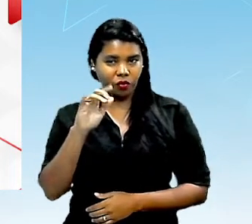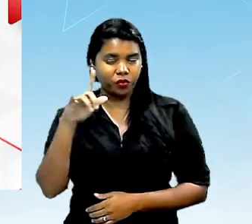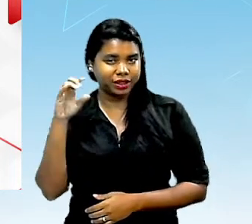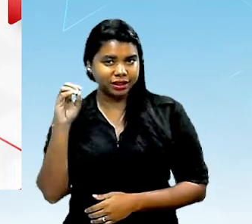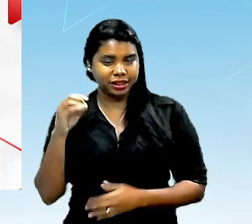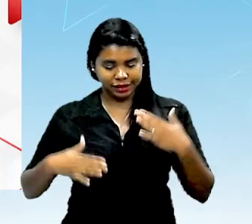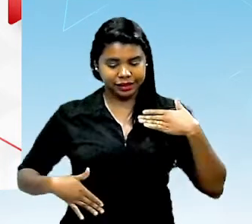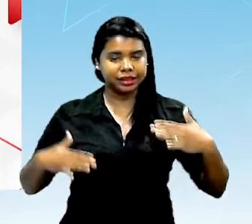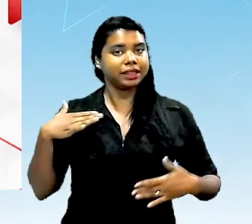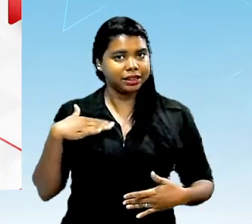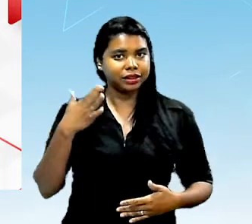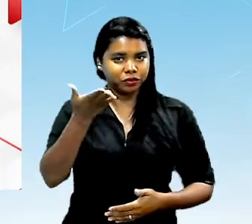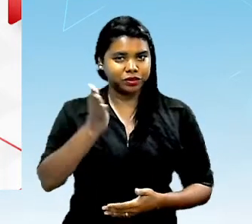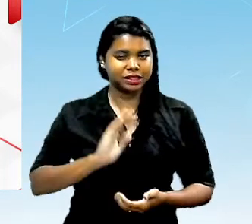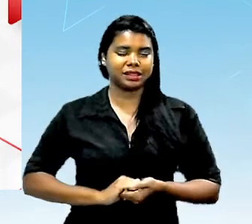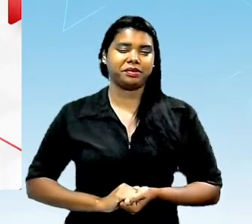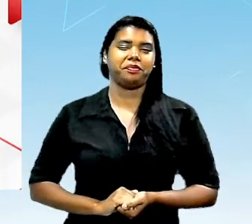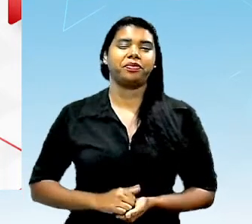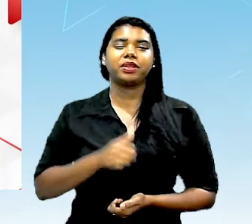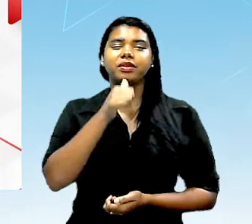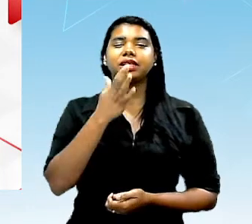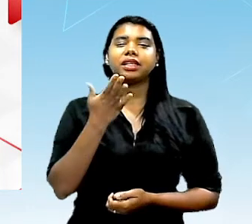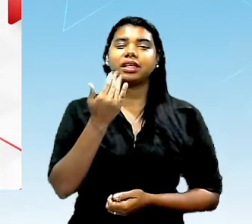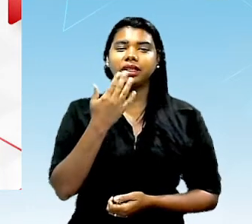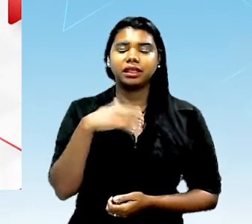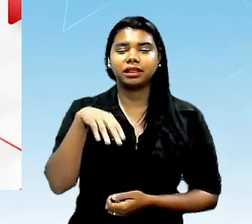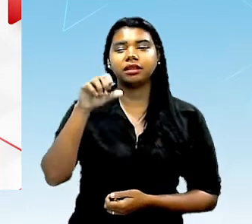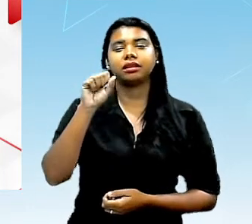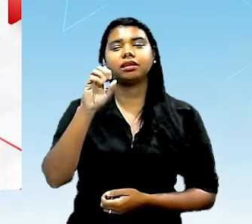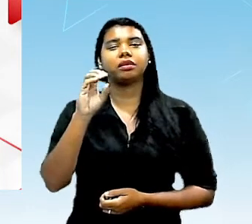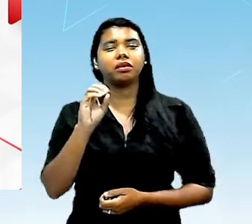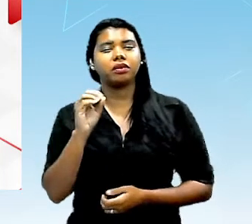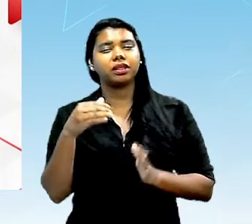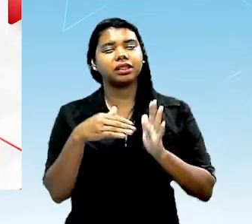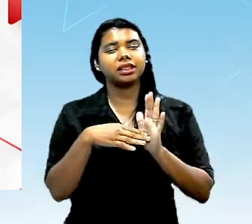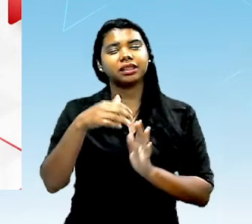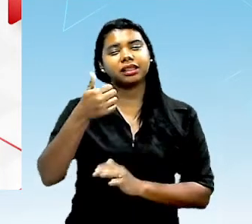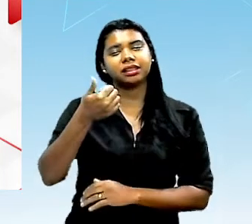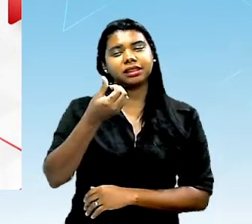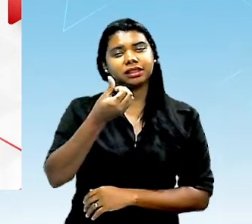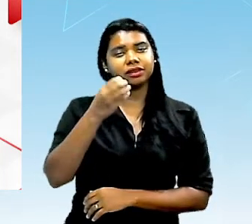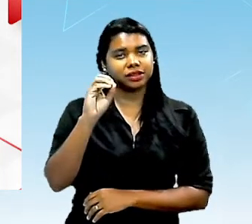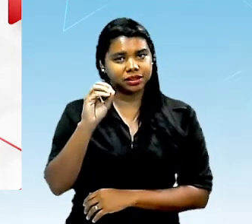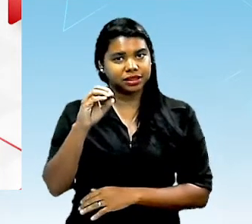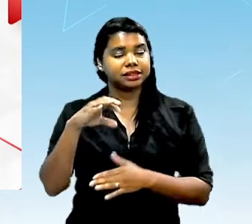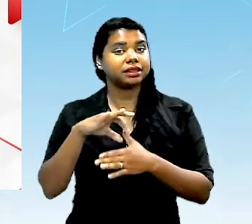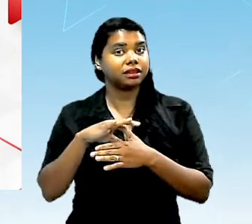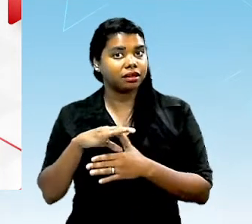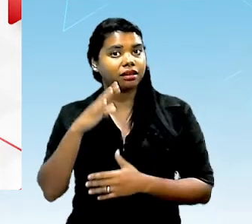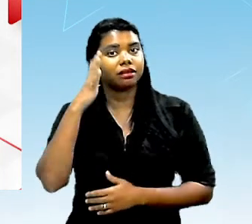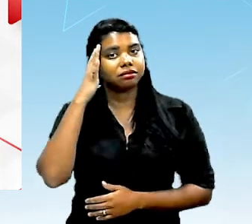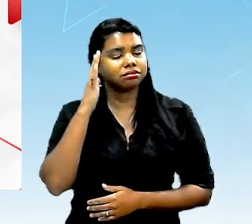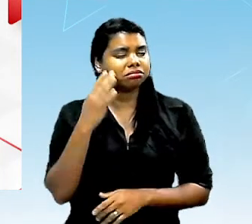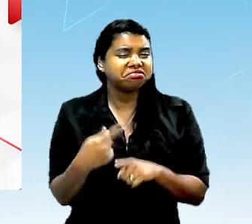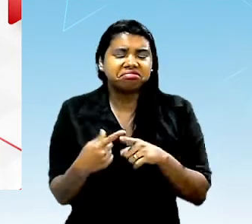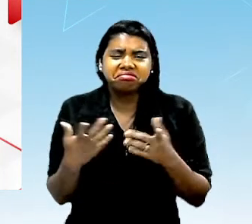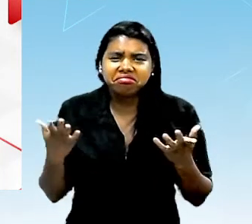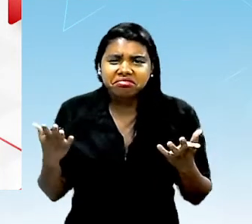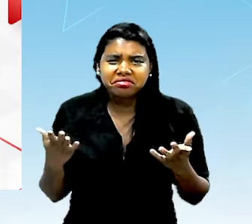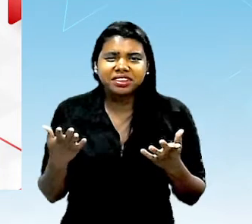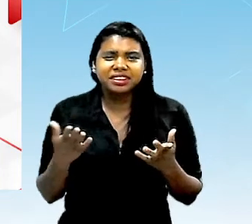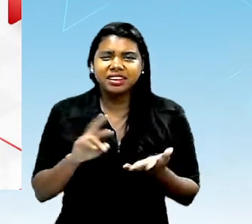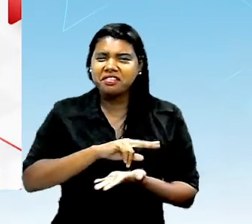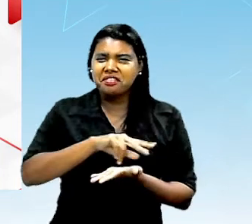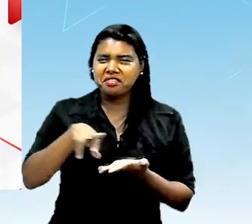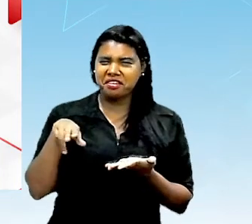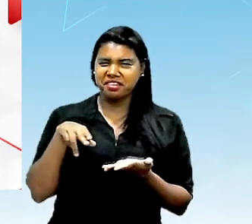as, melhor dizendo a gente teria que consumir 80 até 160 gramas de proteína por que essa quantidade vai vari